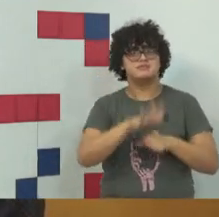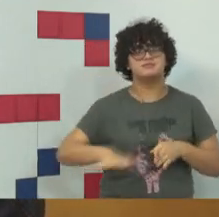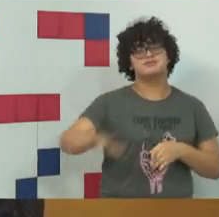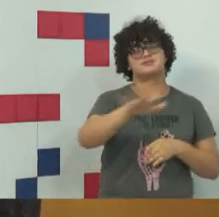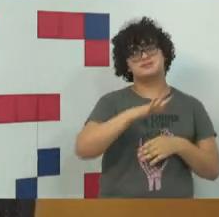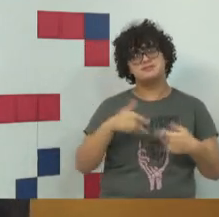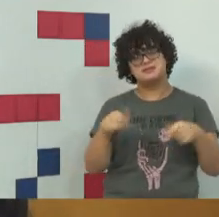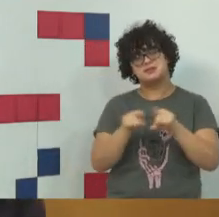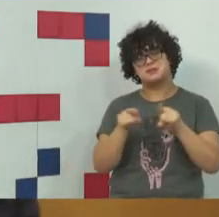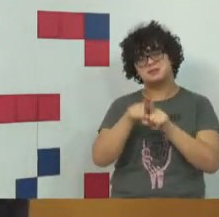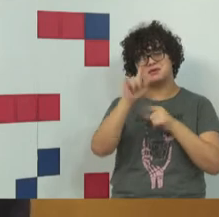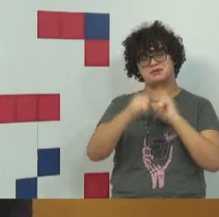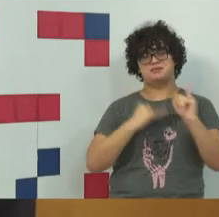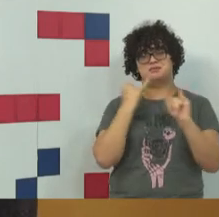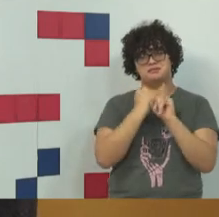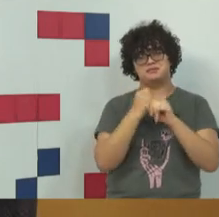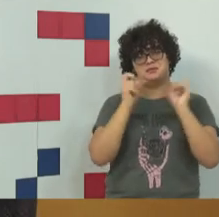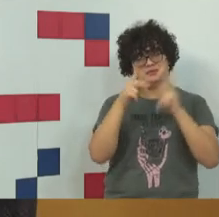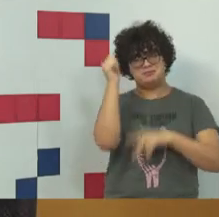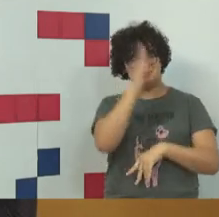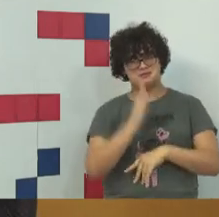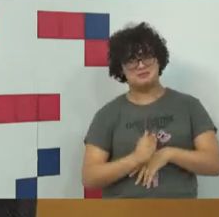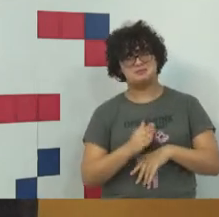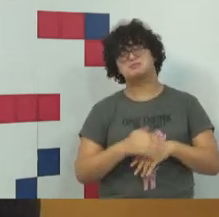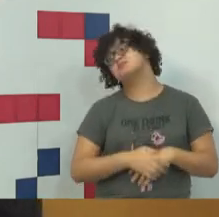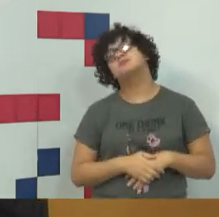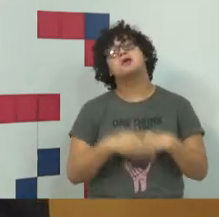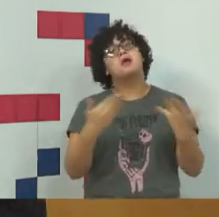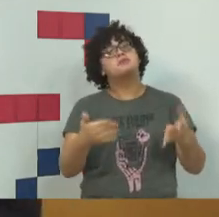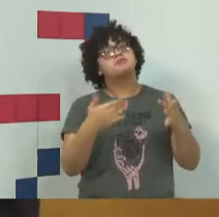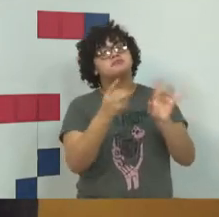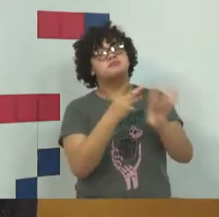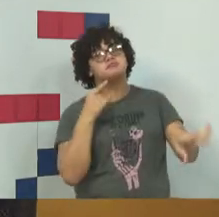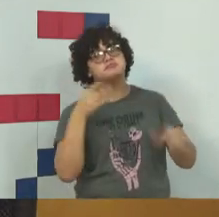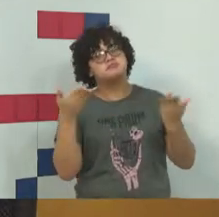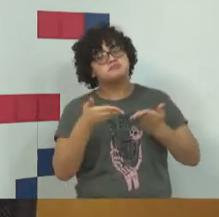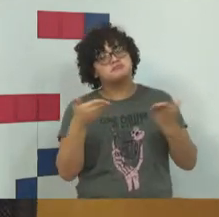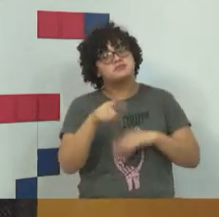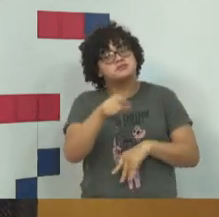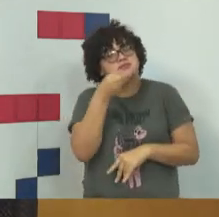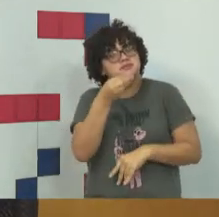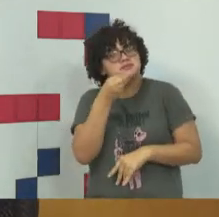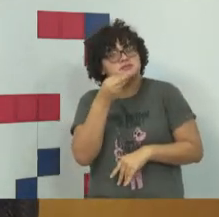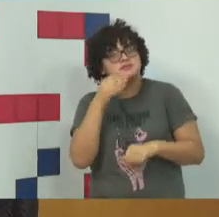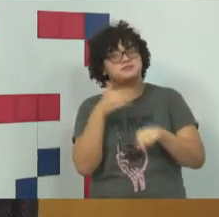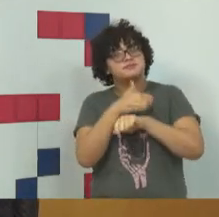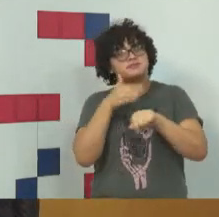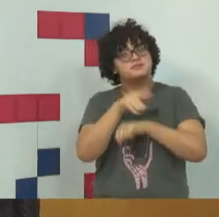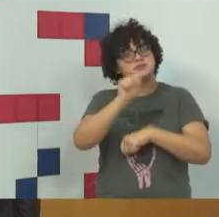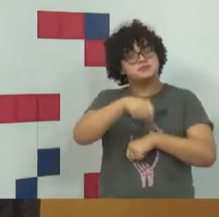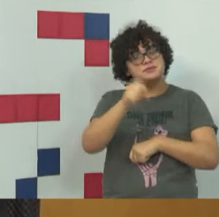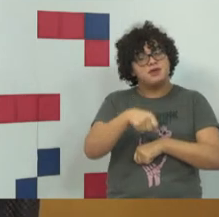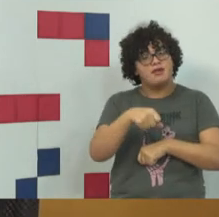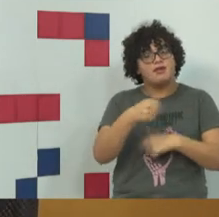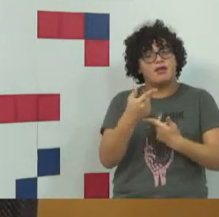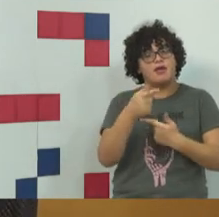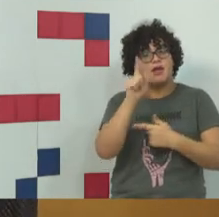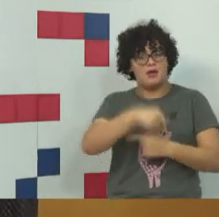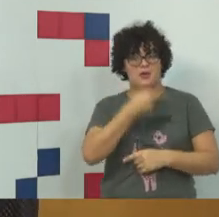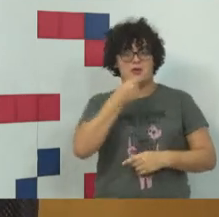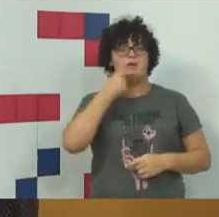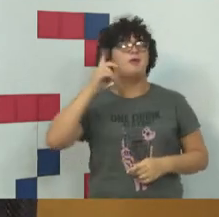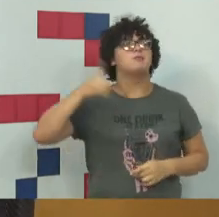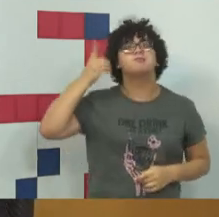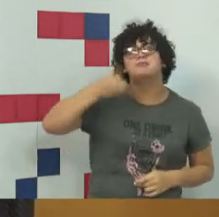Gestor da Internet Brasileira. À distância, que a gente ainda está tentando a conexão, o deputado